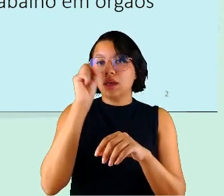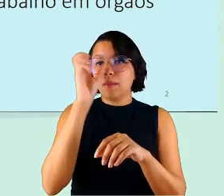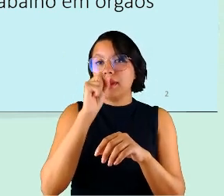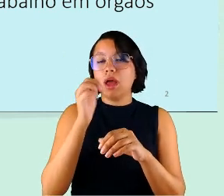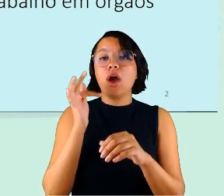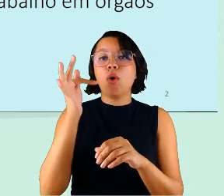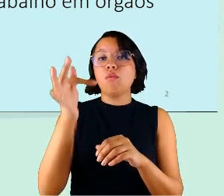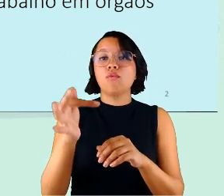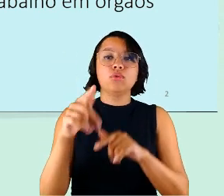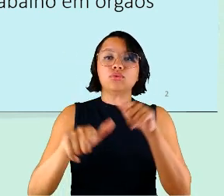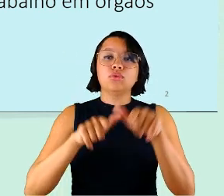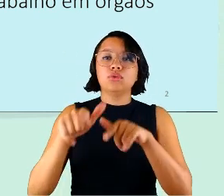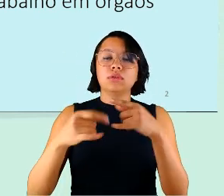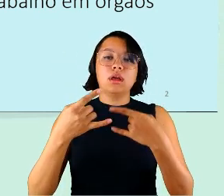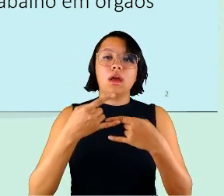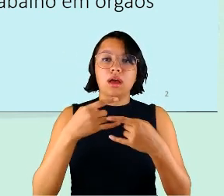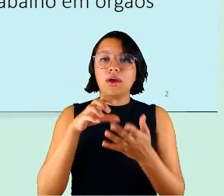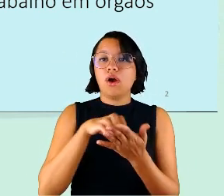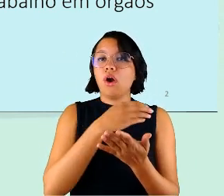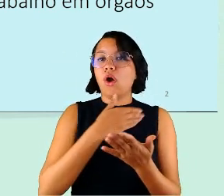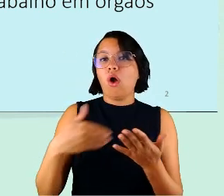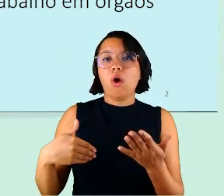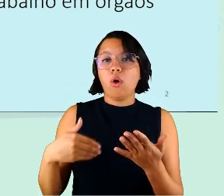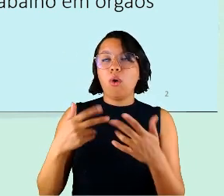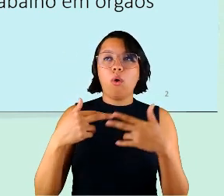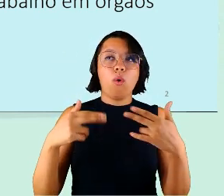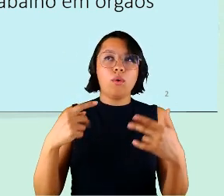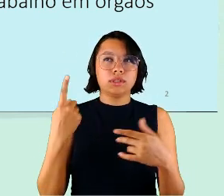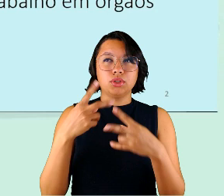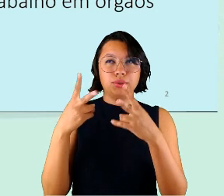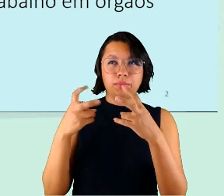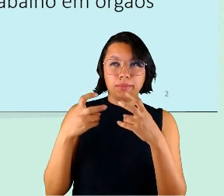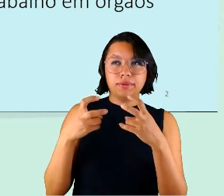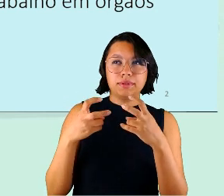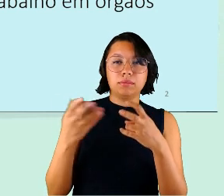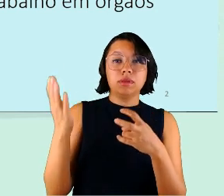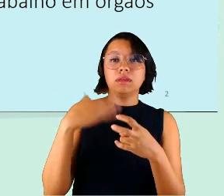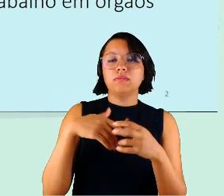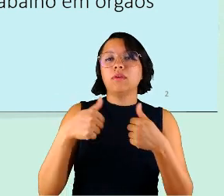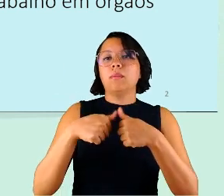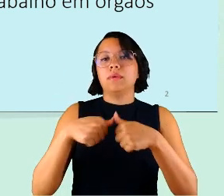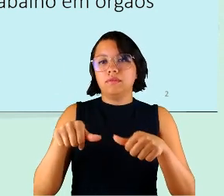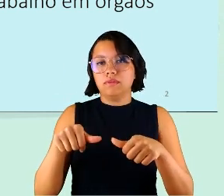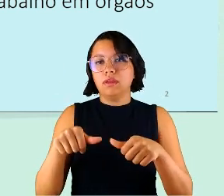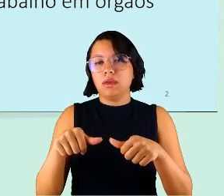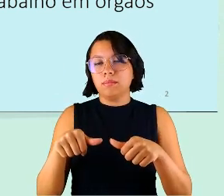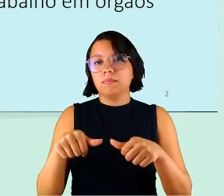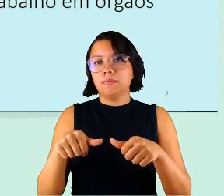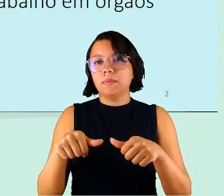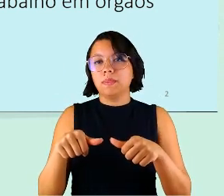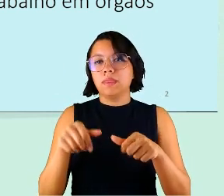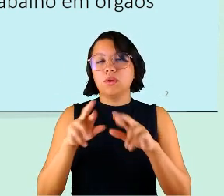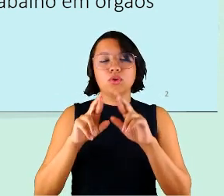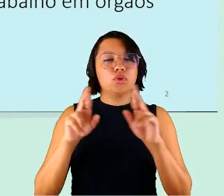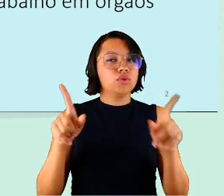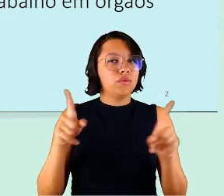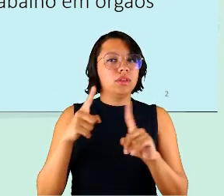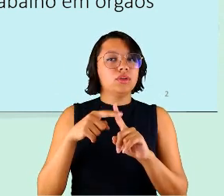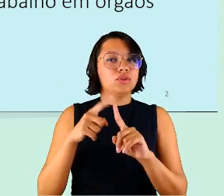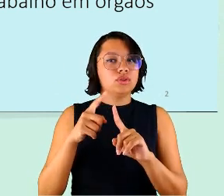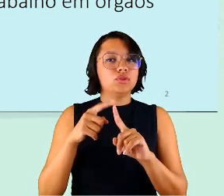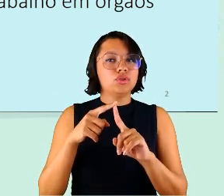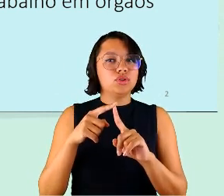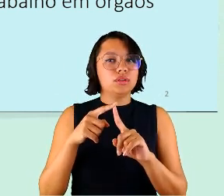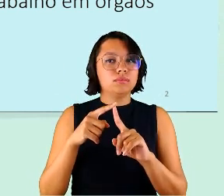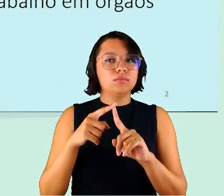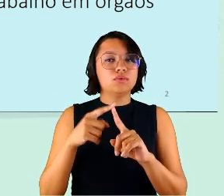futuro do teletrabalho em órgãos públicos, algo que a gente percebe que veio para ficar, né, nas suas diferentes modalidades